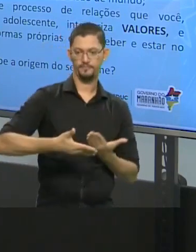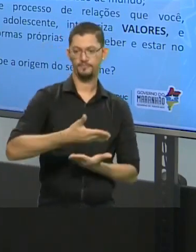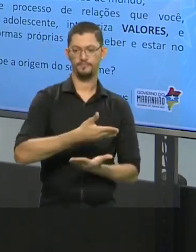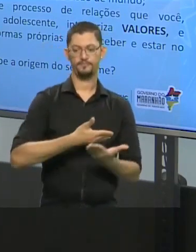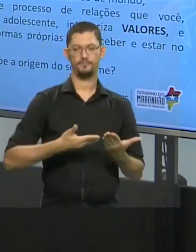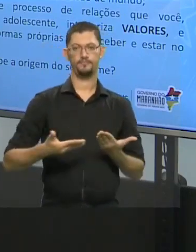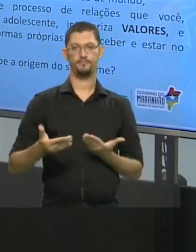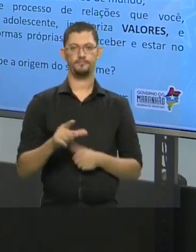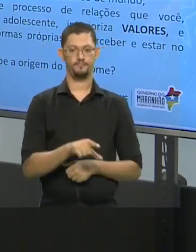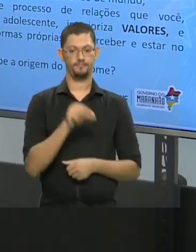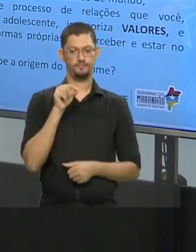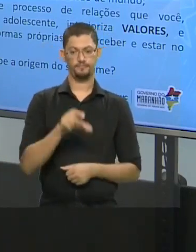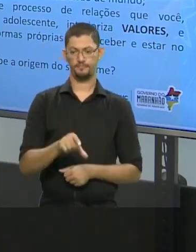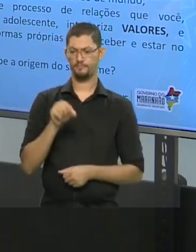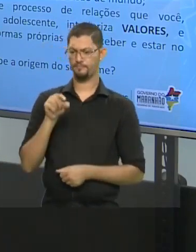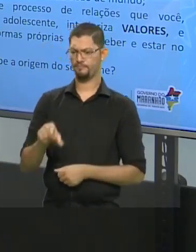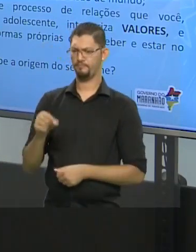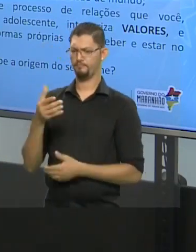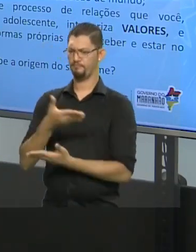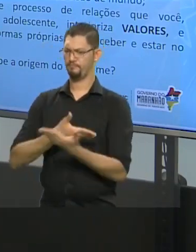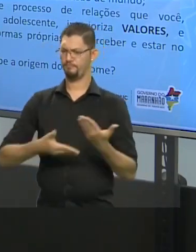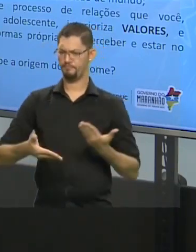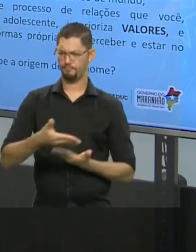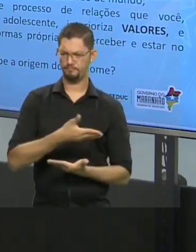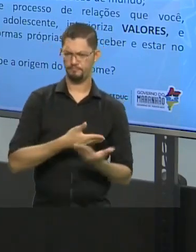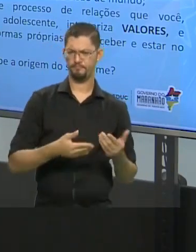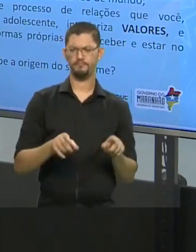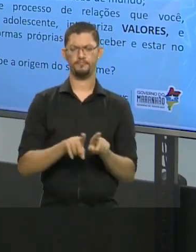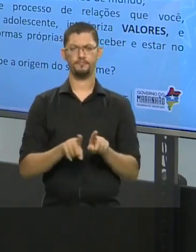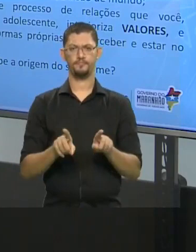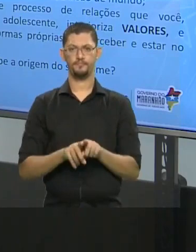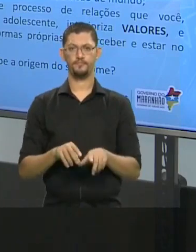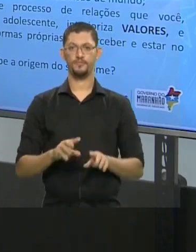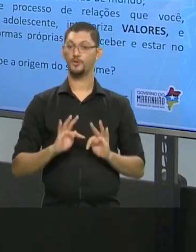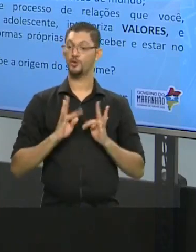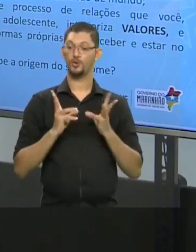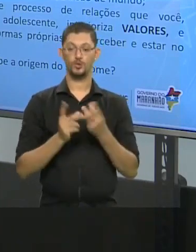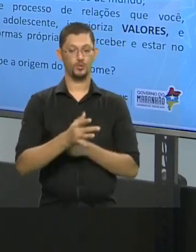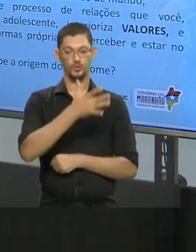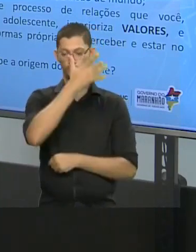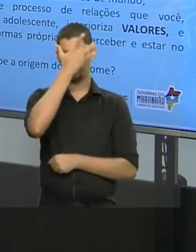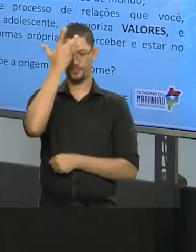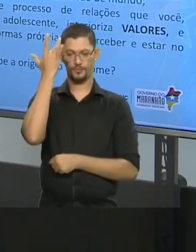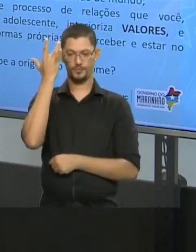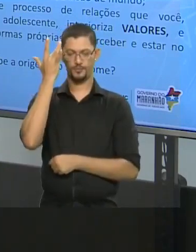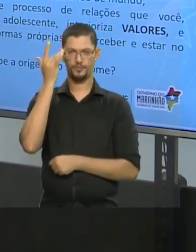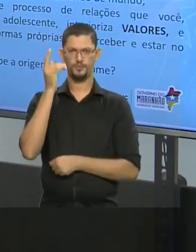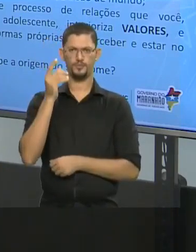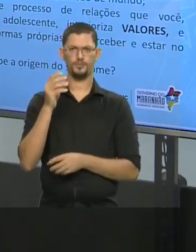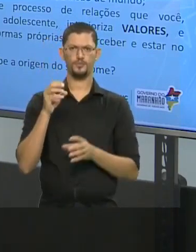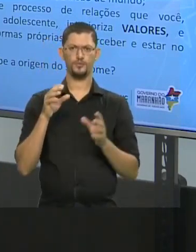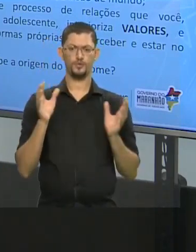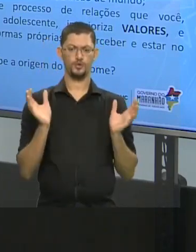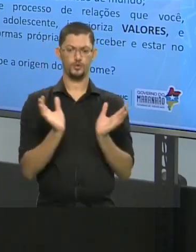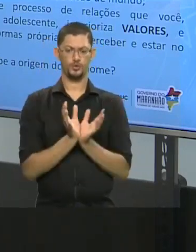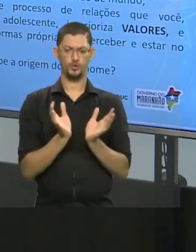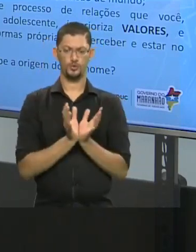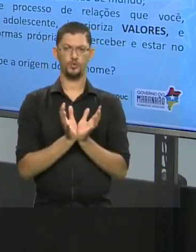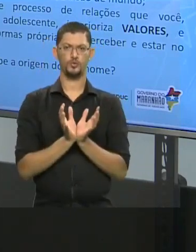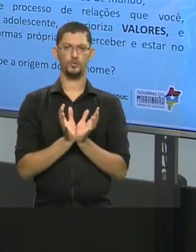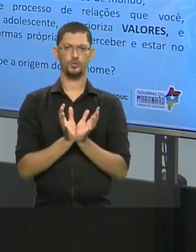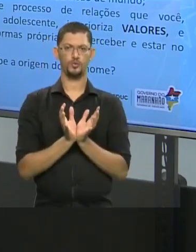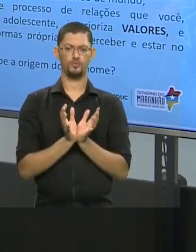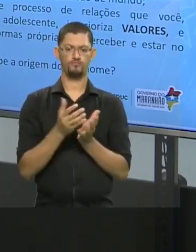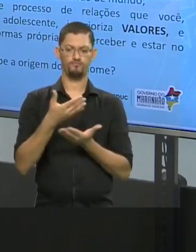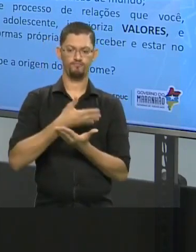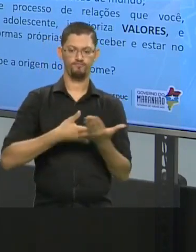gente escolhe para se relacionar, todas essas pessoas que fazem parte dessa grande rede